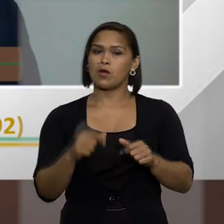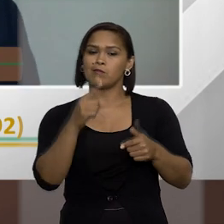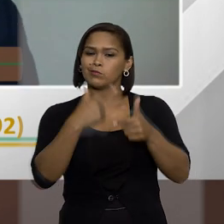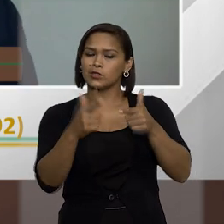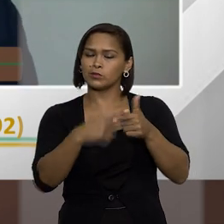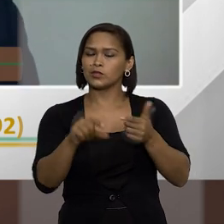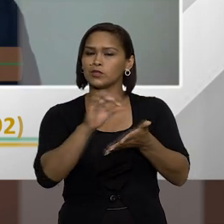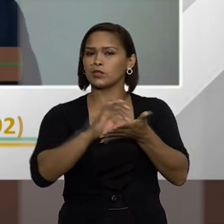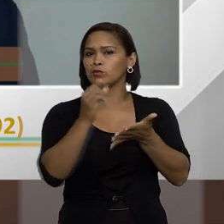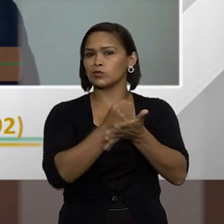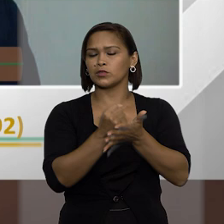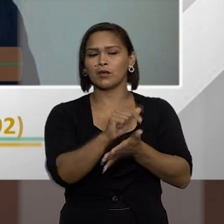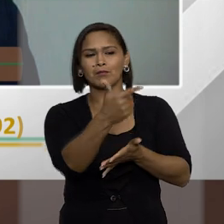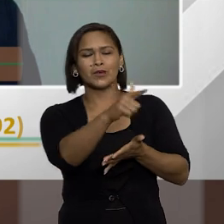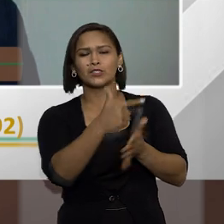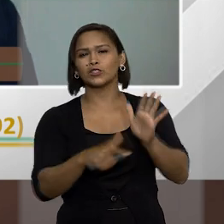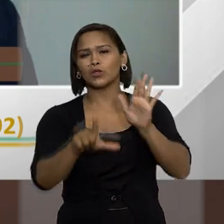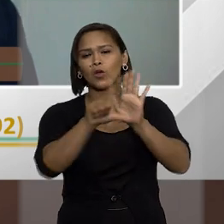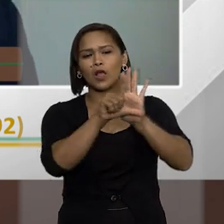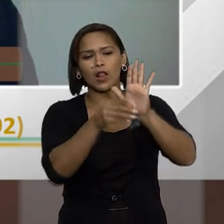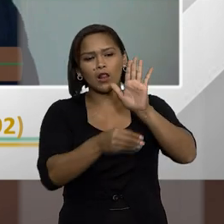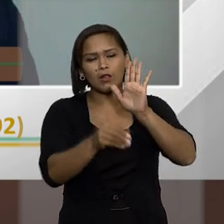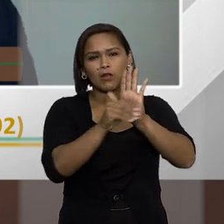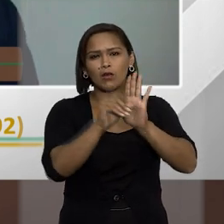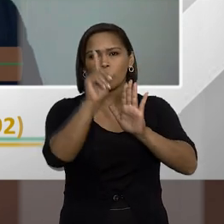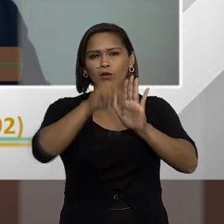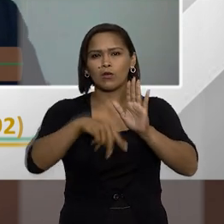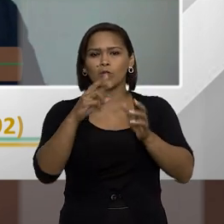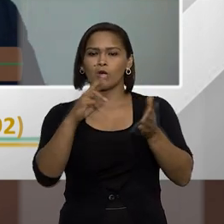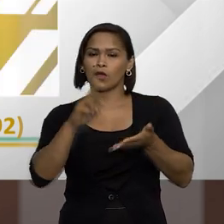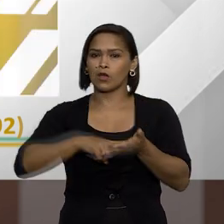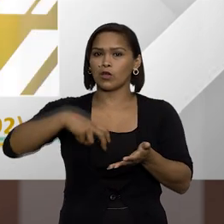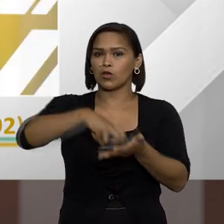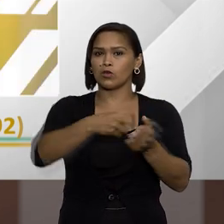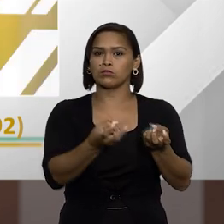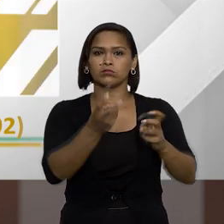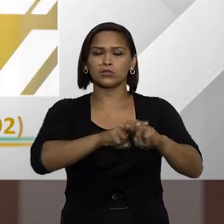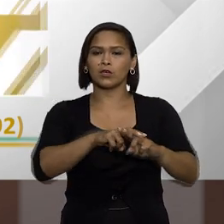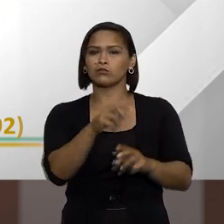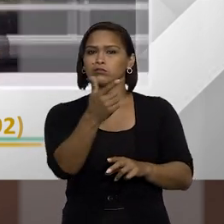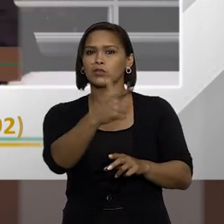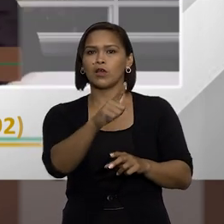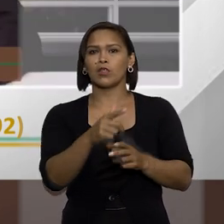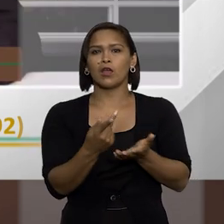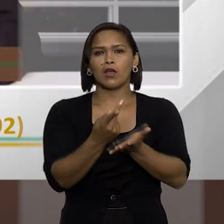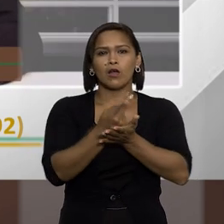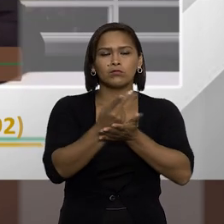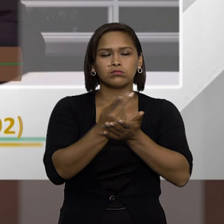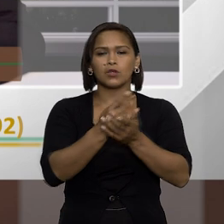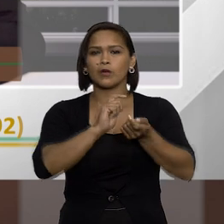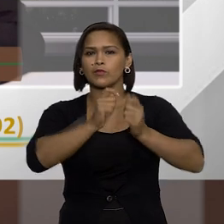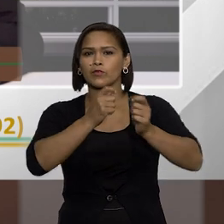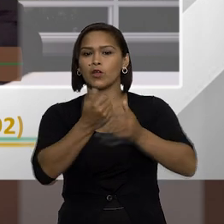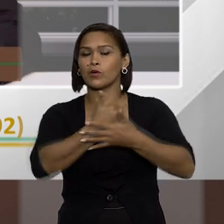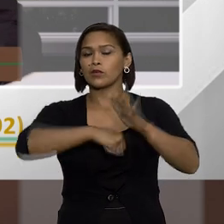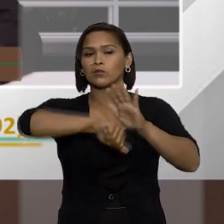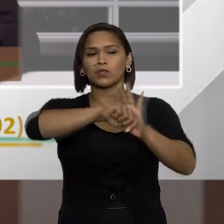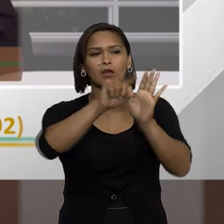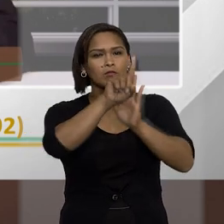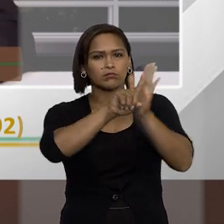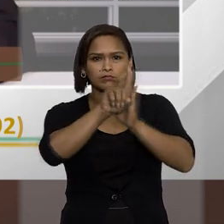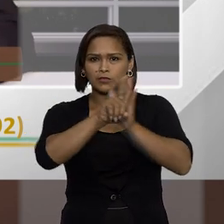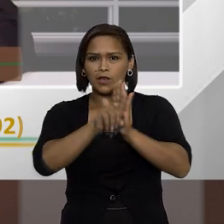proibições de contratar, mas não existem sanções como detenção, como reclusão. Na improbidade, gente não analisa o aspecto criminal.